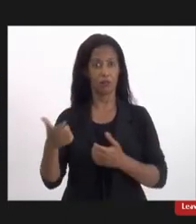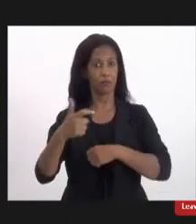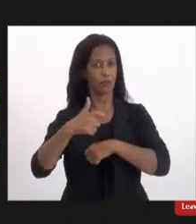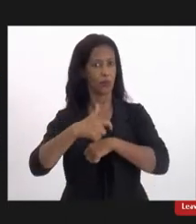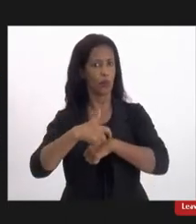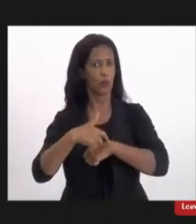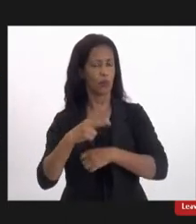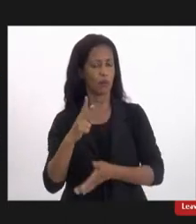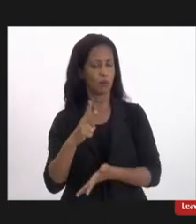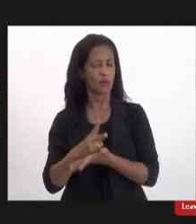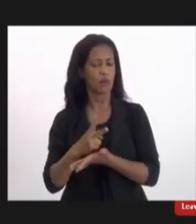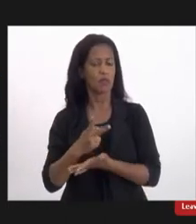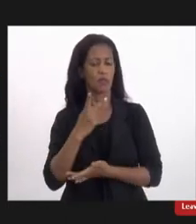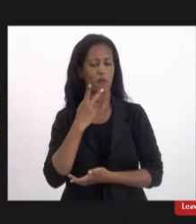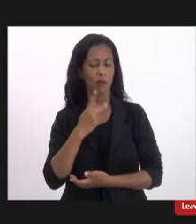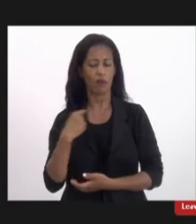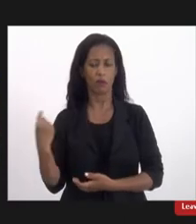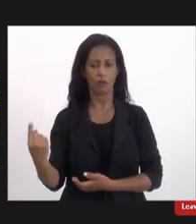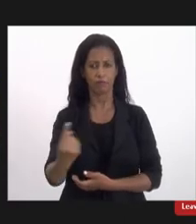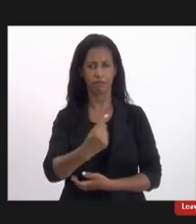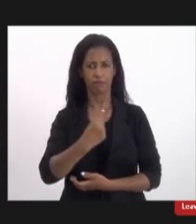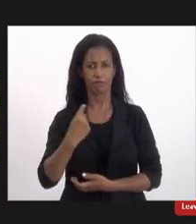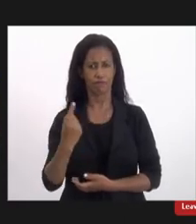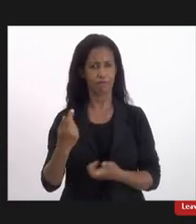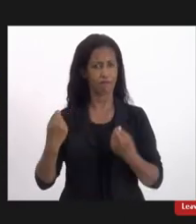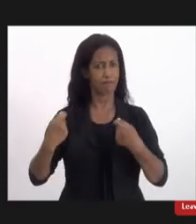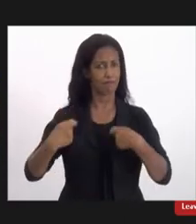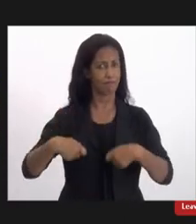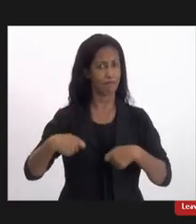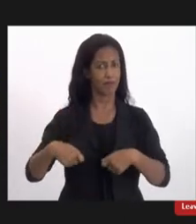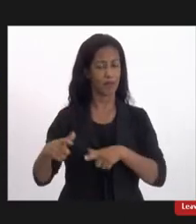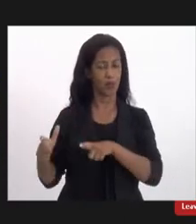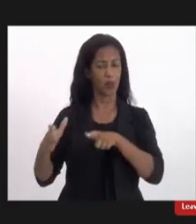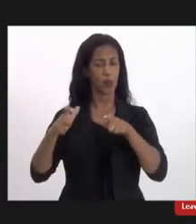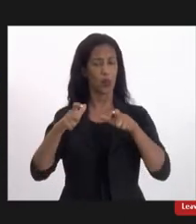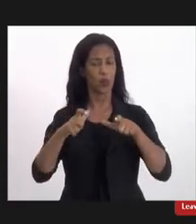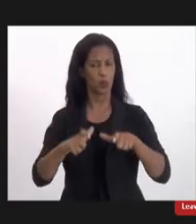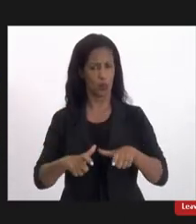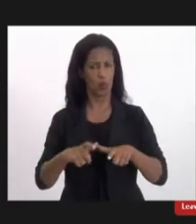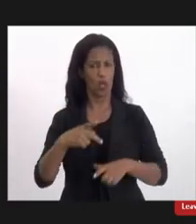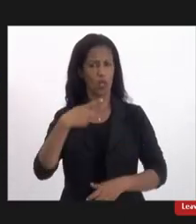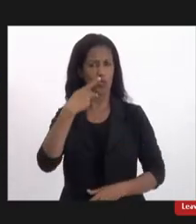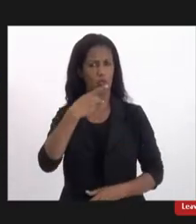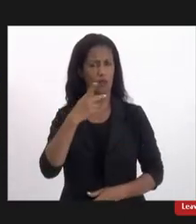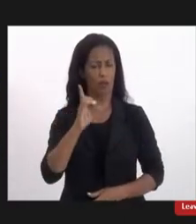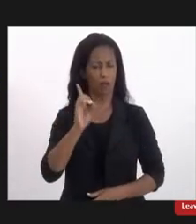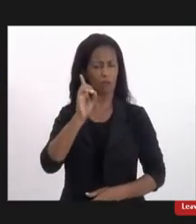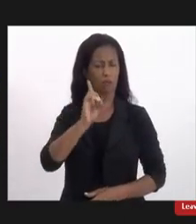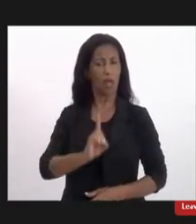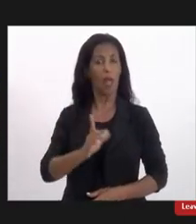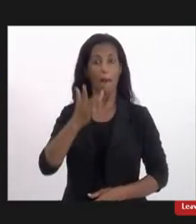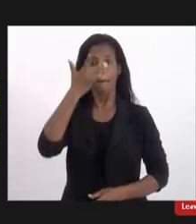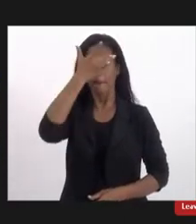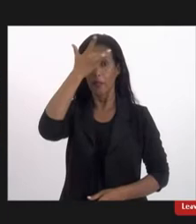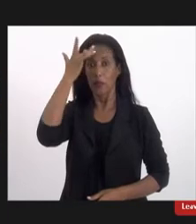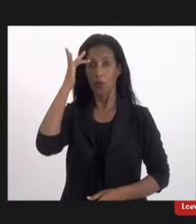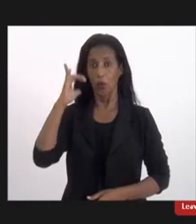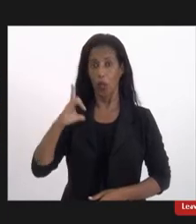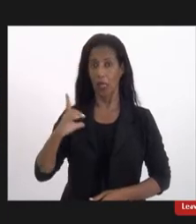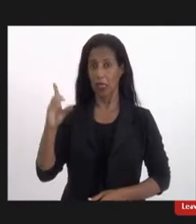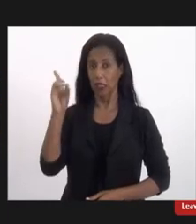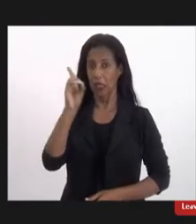sempre digo que nós temos que ter nossos lugares de fala né a pessoa com deficiência